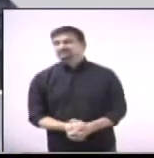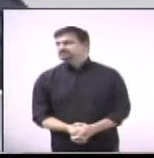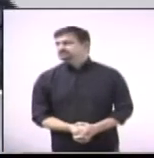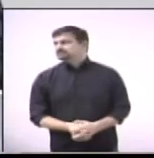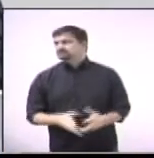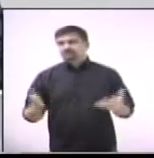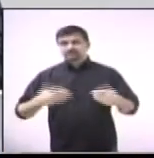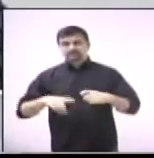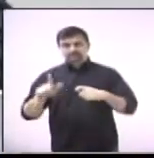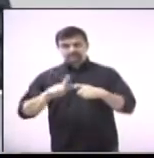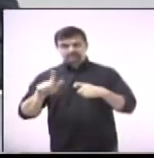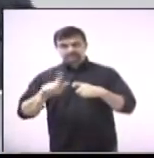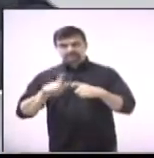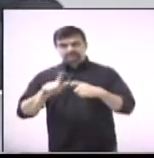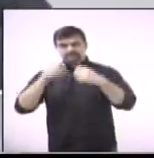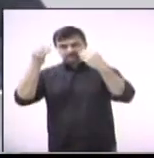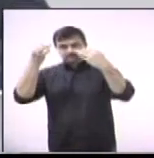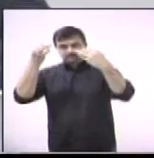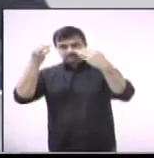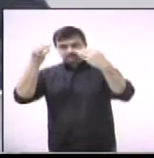Vereador Dr. Gustavo, com a palavra.